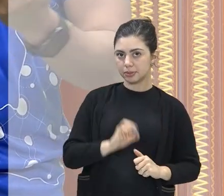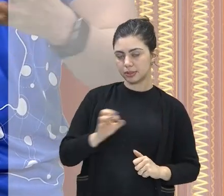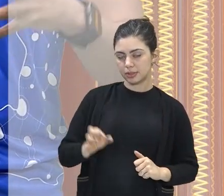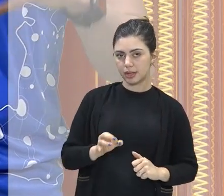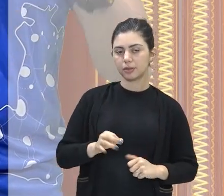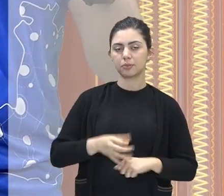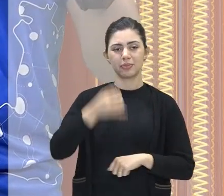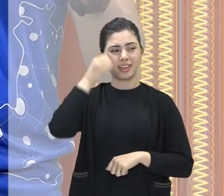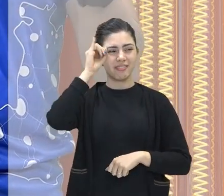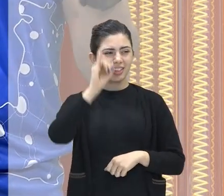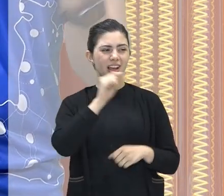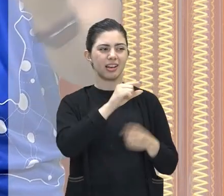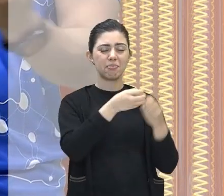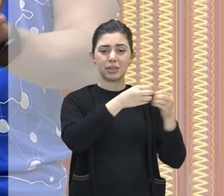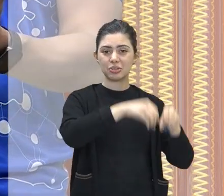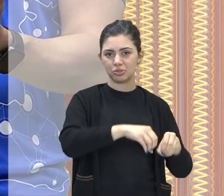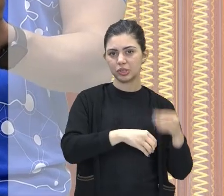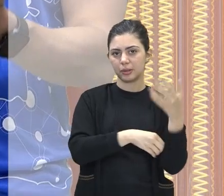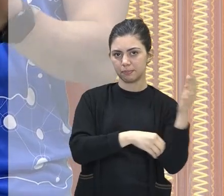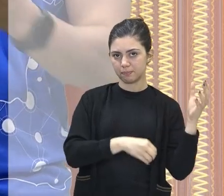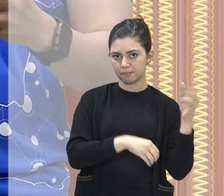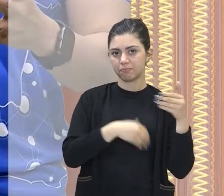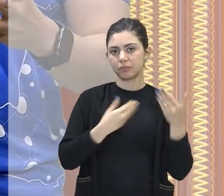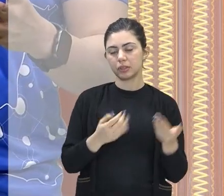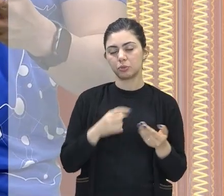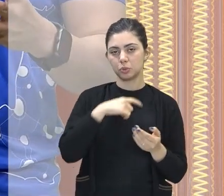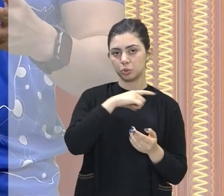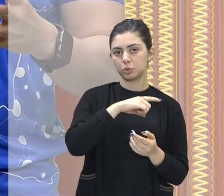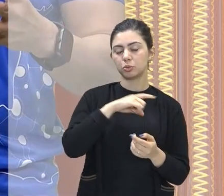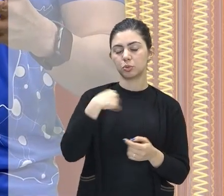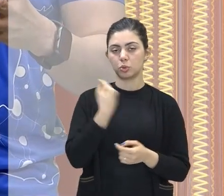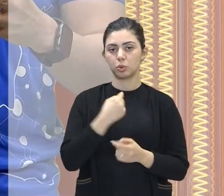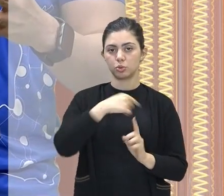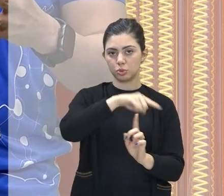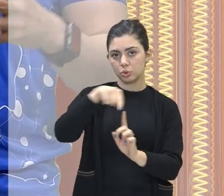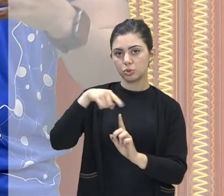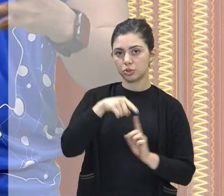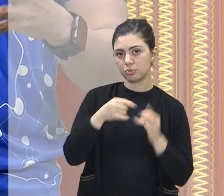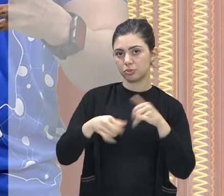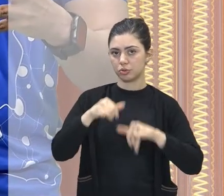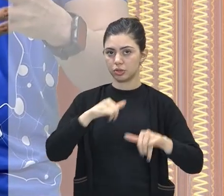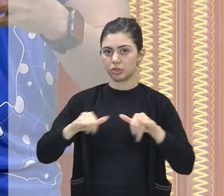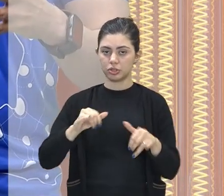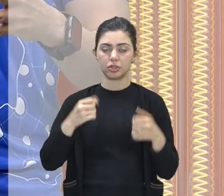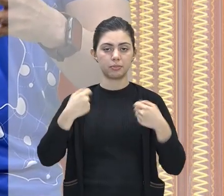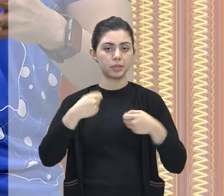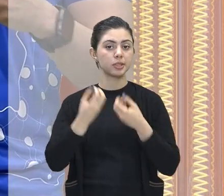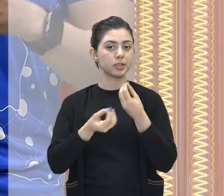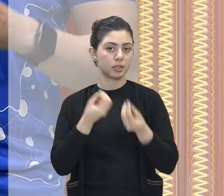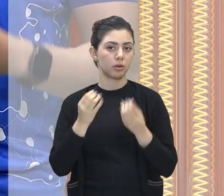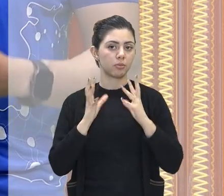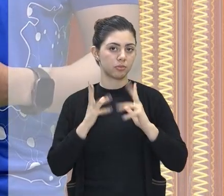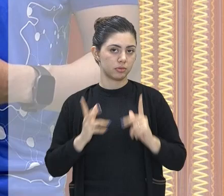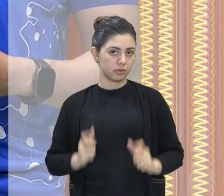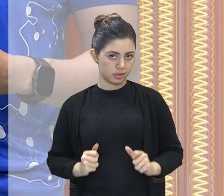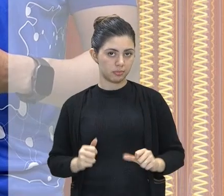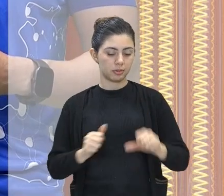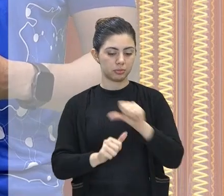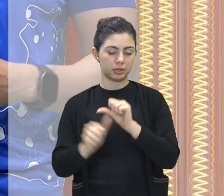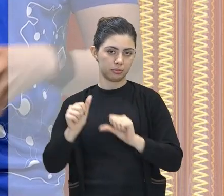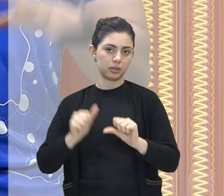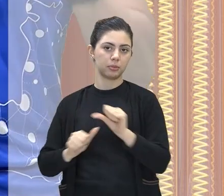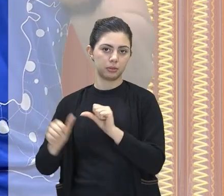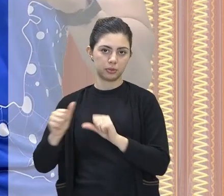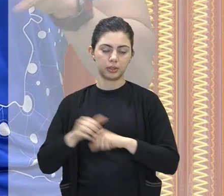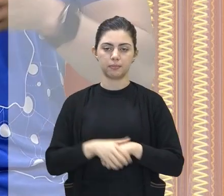poluente. Então, as fontes, os recursos energéticos dessa matriz energética na América Latina precisa ser de fontes renováveis,